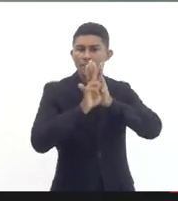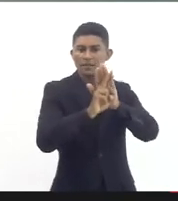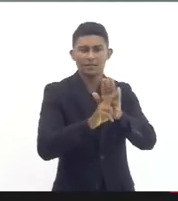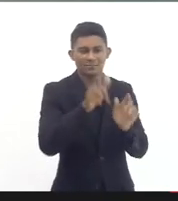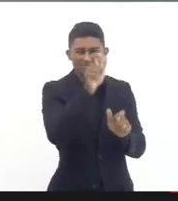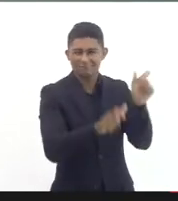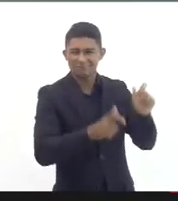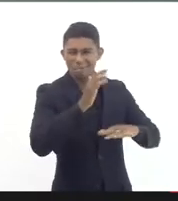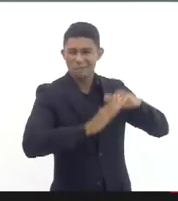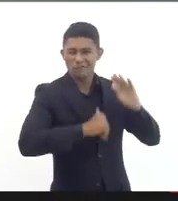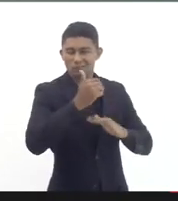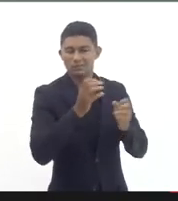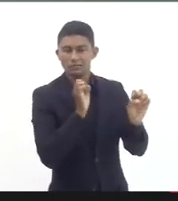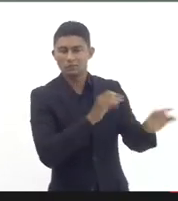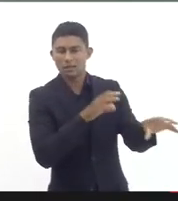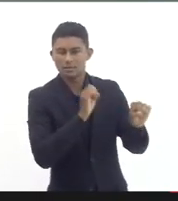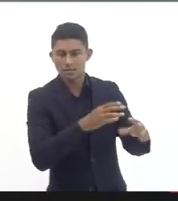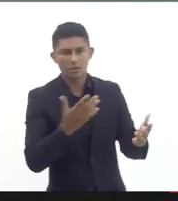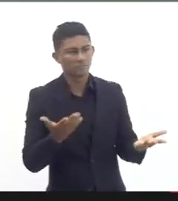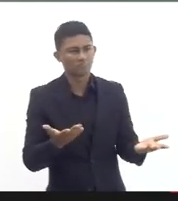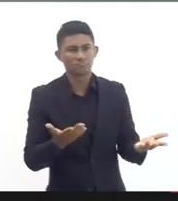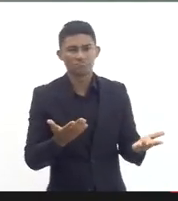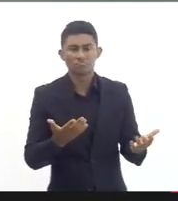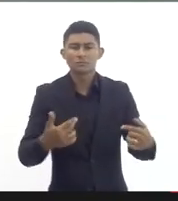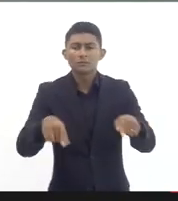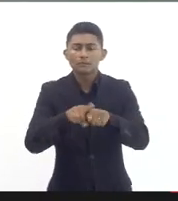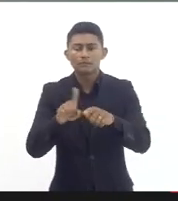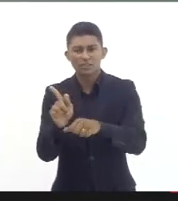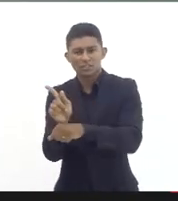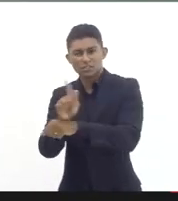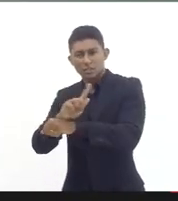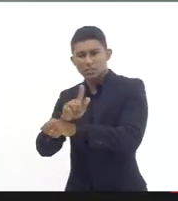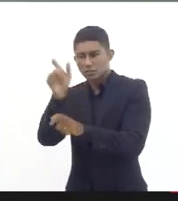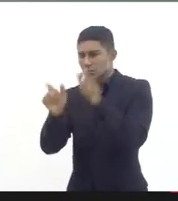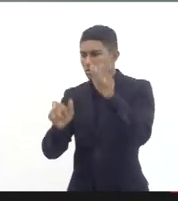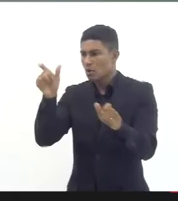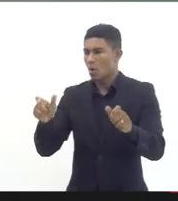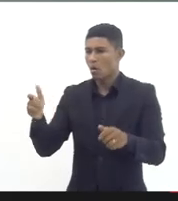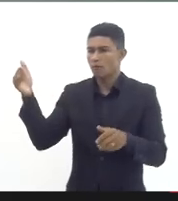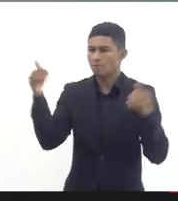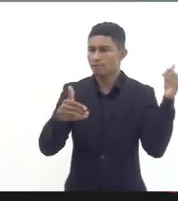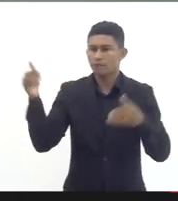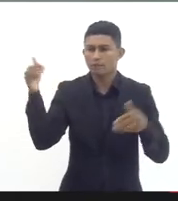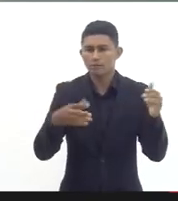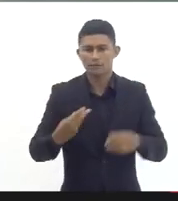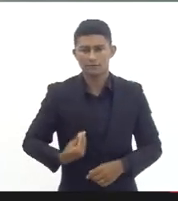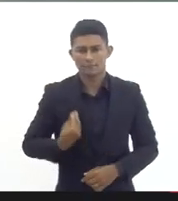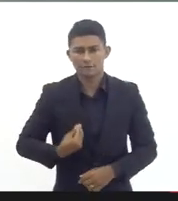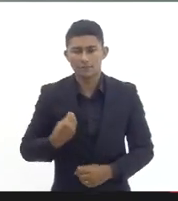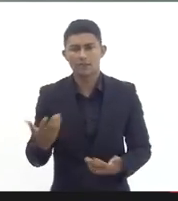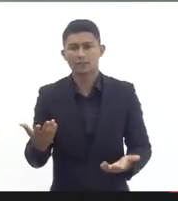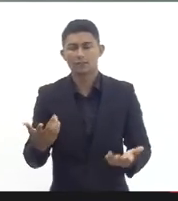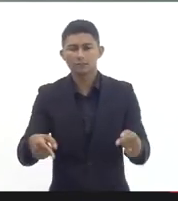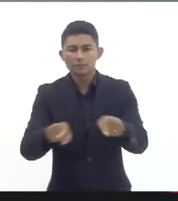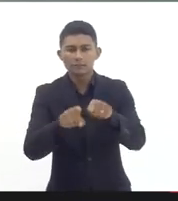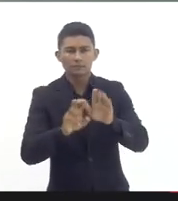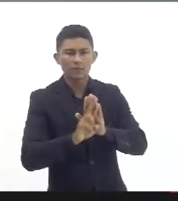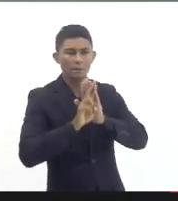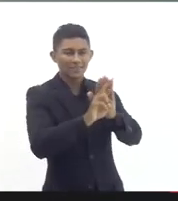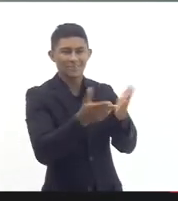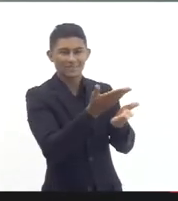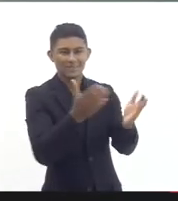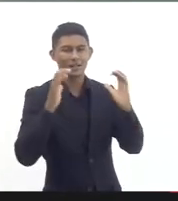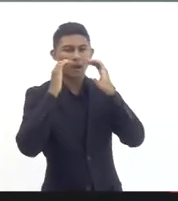professores os gestores que estão presentes os representantes de comunidades